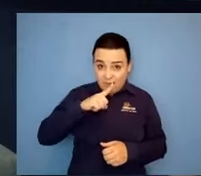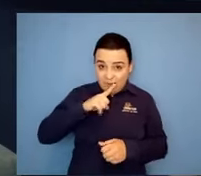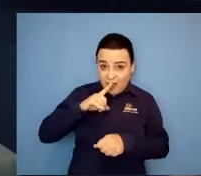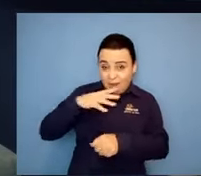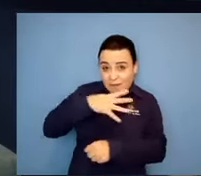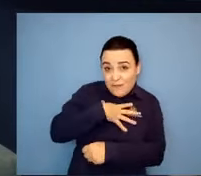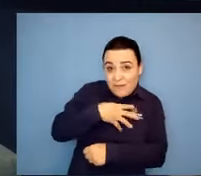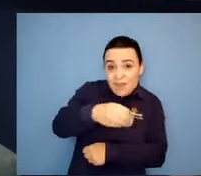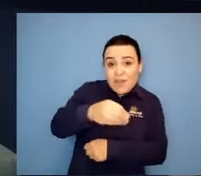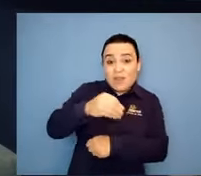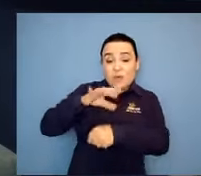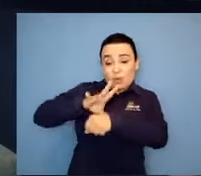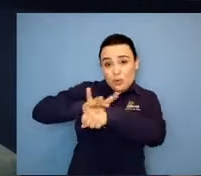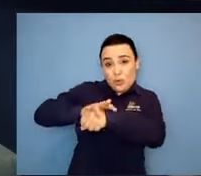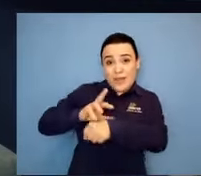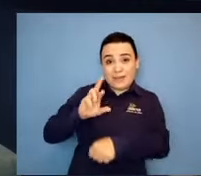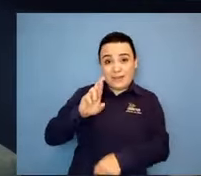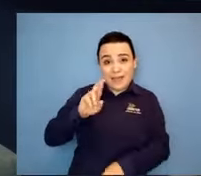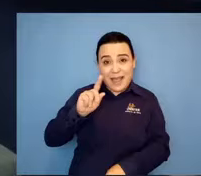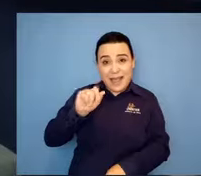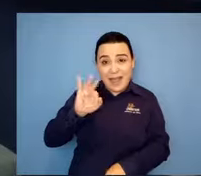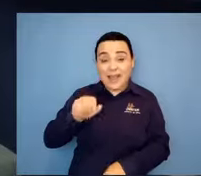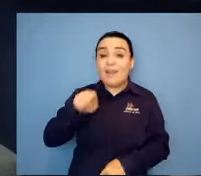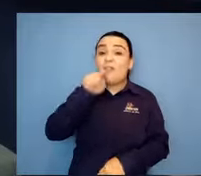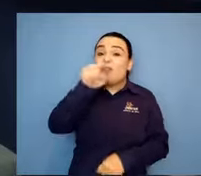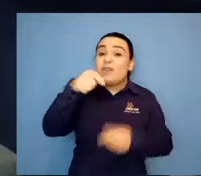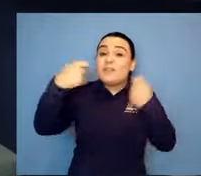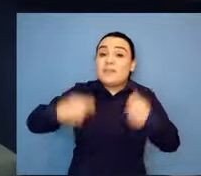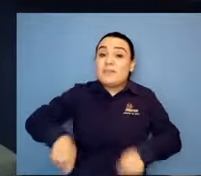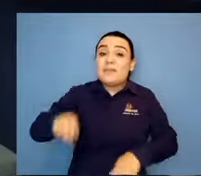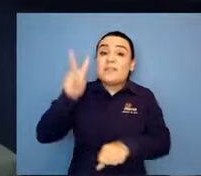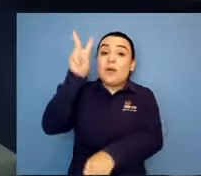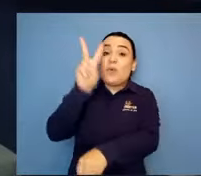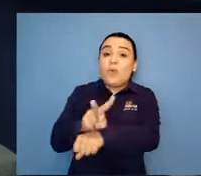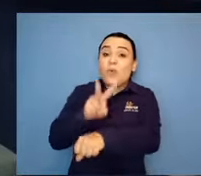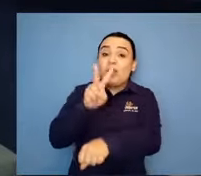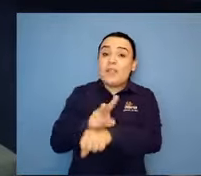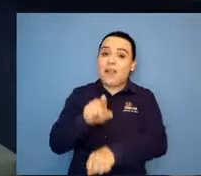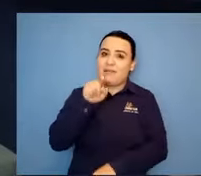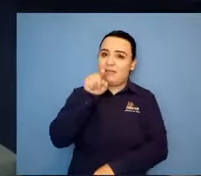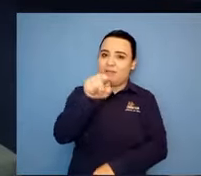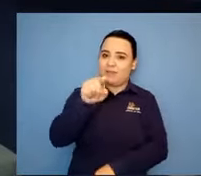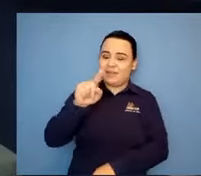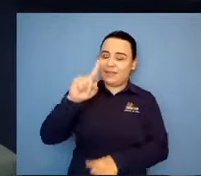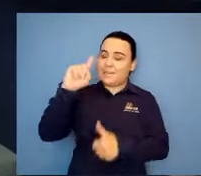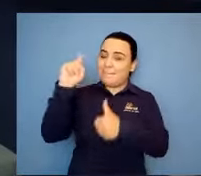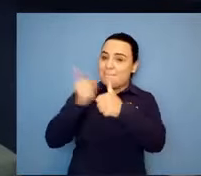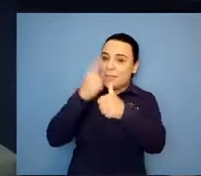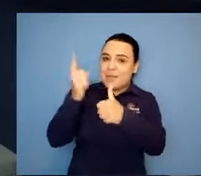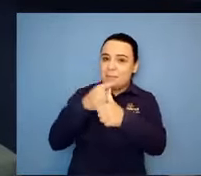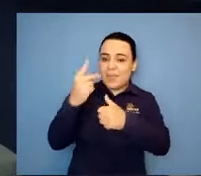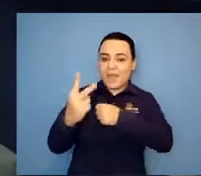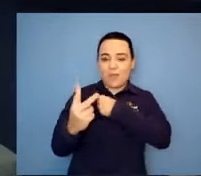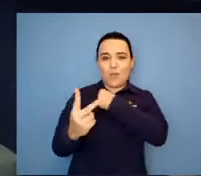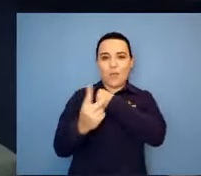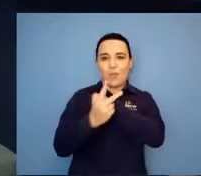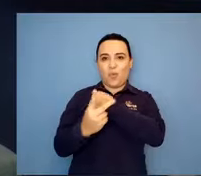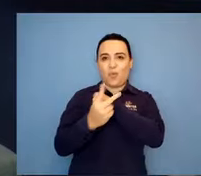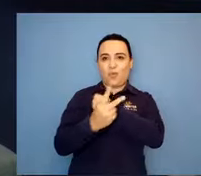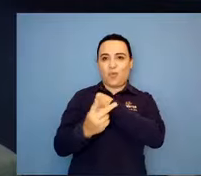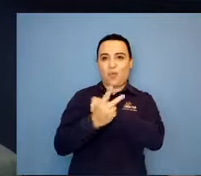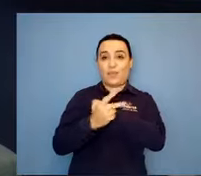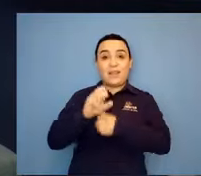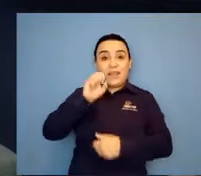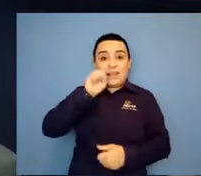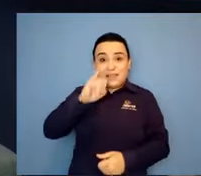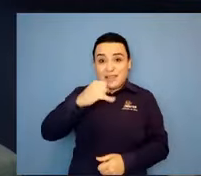também, né? Hoje eu sei e converso com as mães. Então, a mãe precisa estar bem pra cuidar bem do filho.